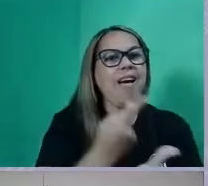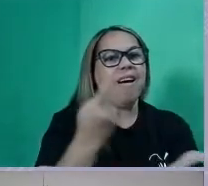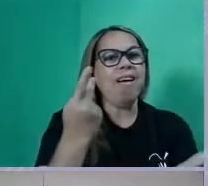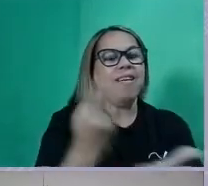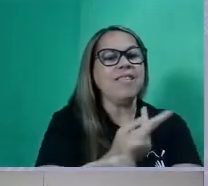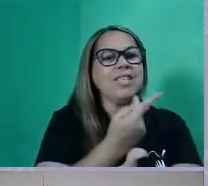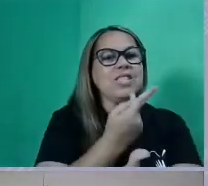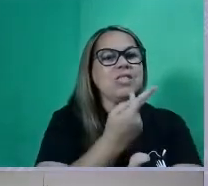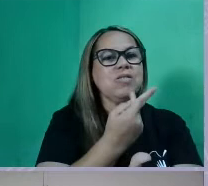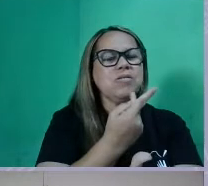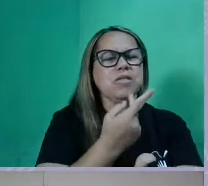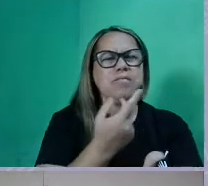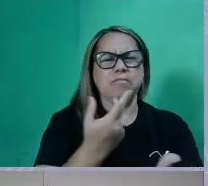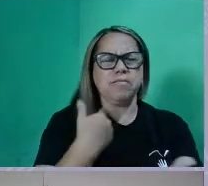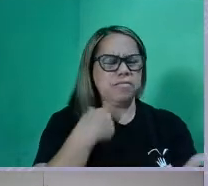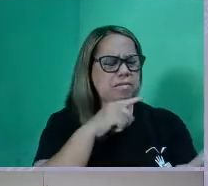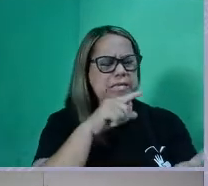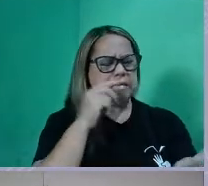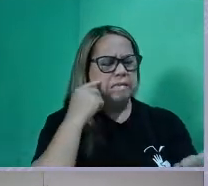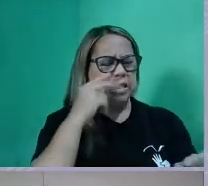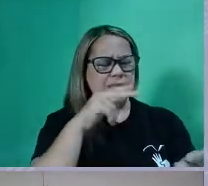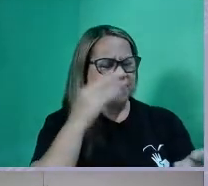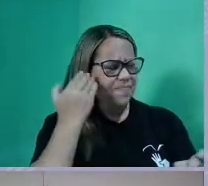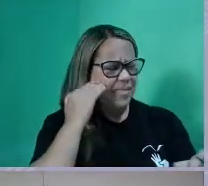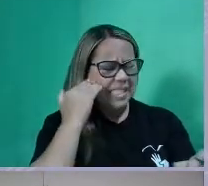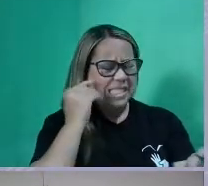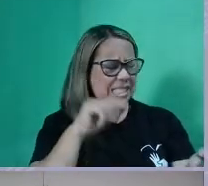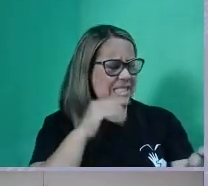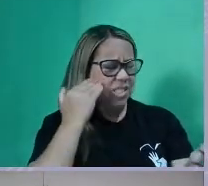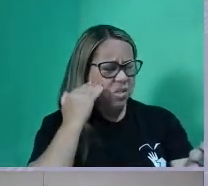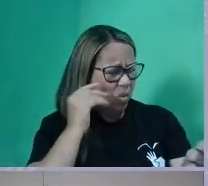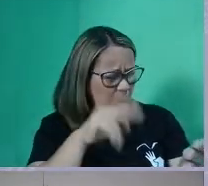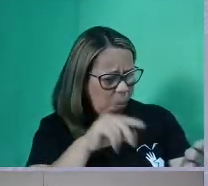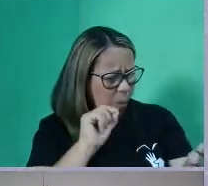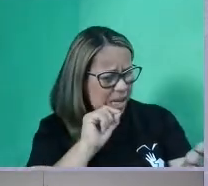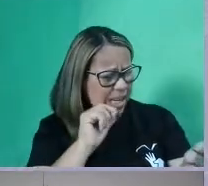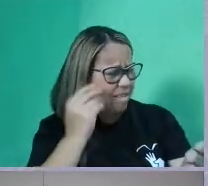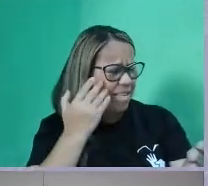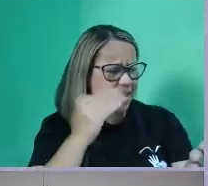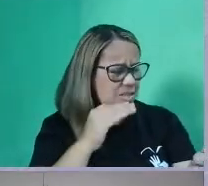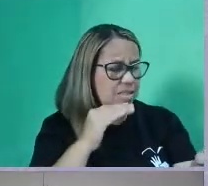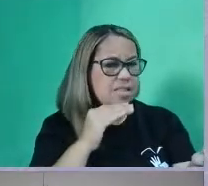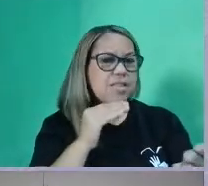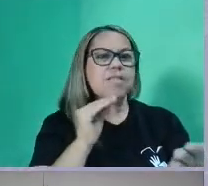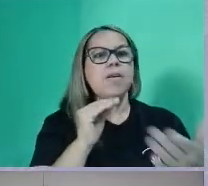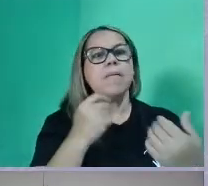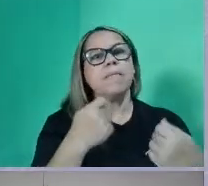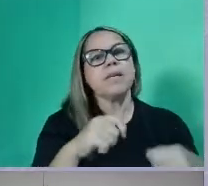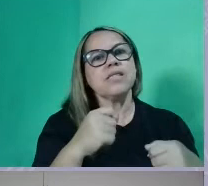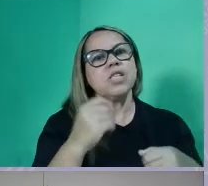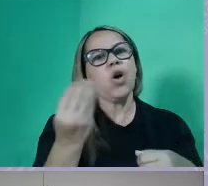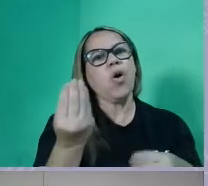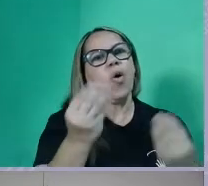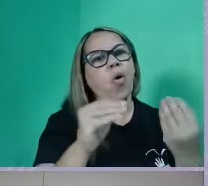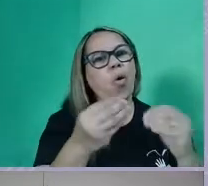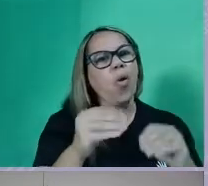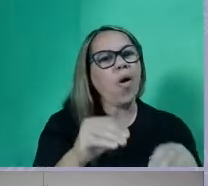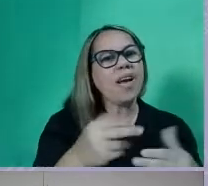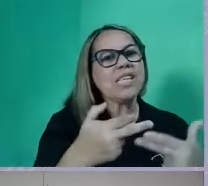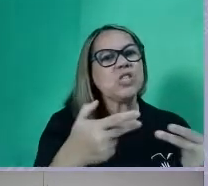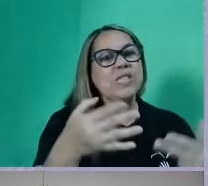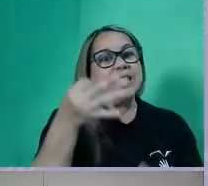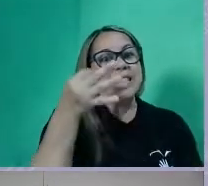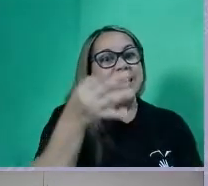um nó na cabeça do avaliador, certo? Então, é a presença de elementos coesivos, ó, mas ele aí, do outro lado,